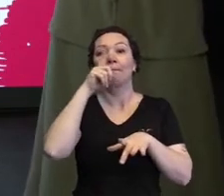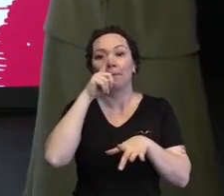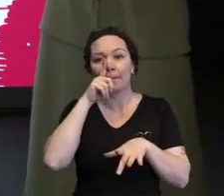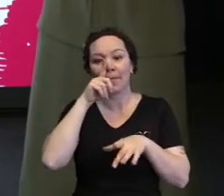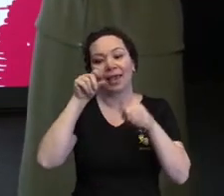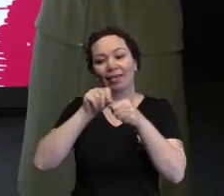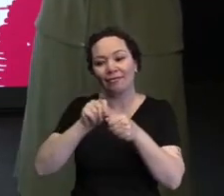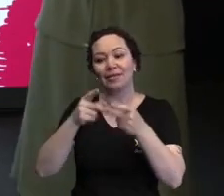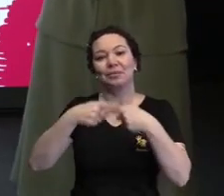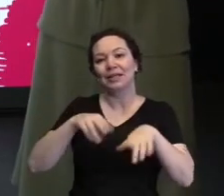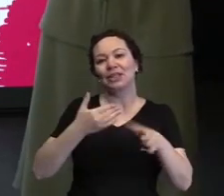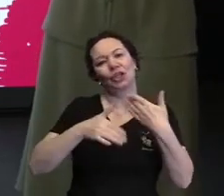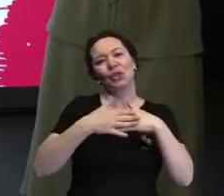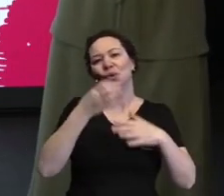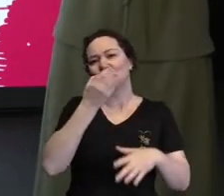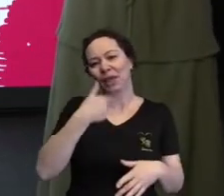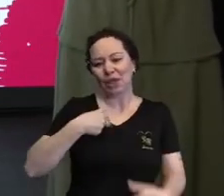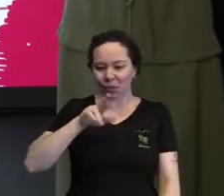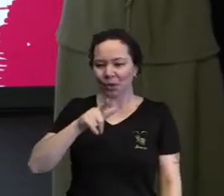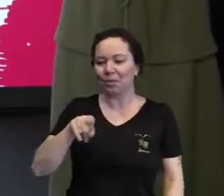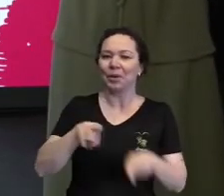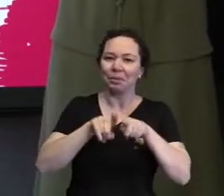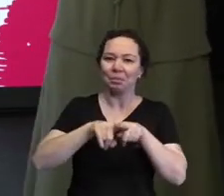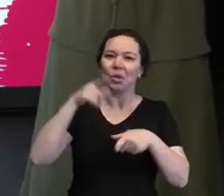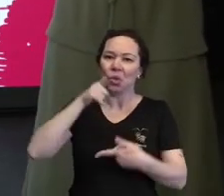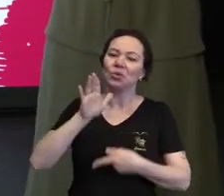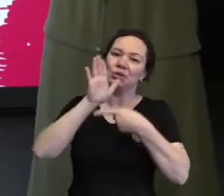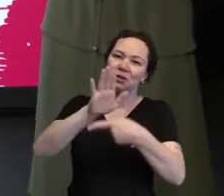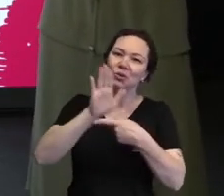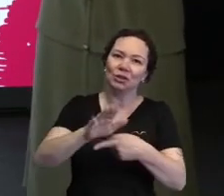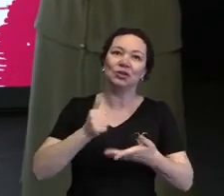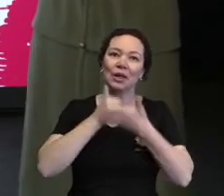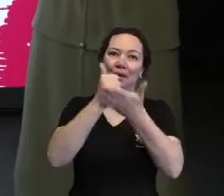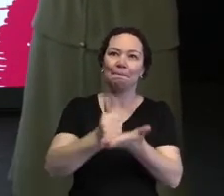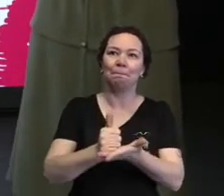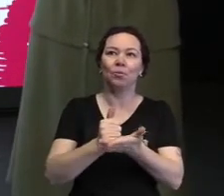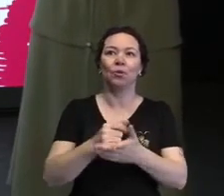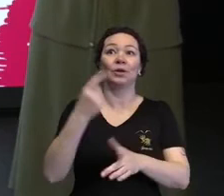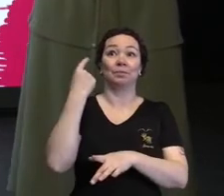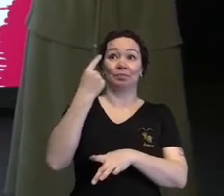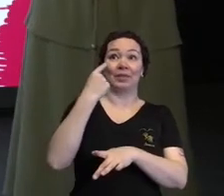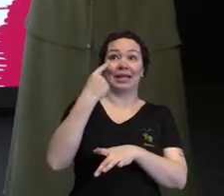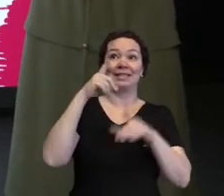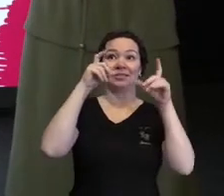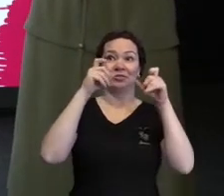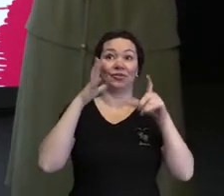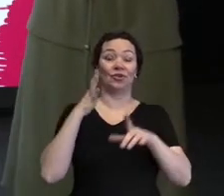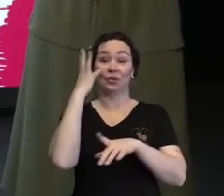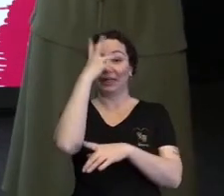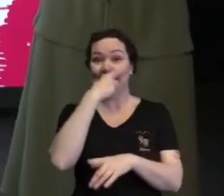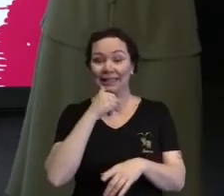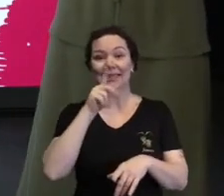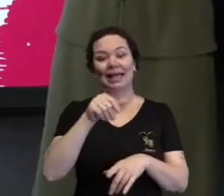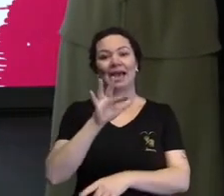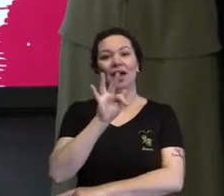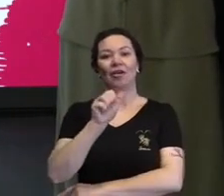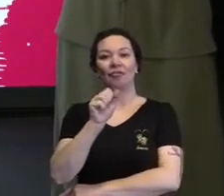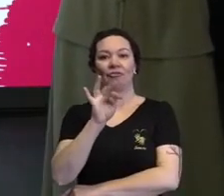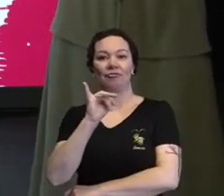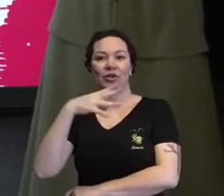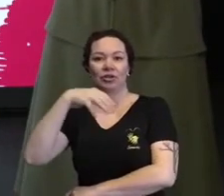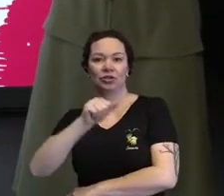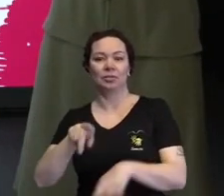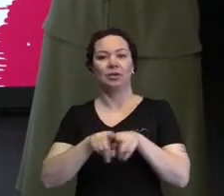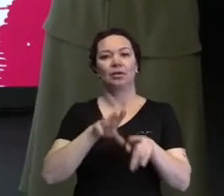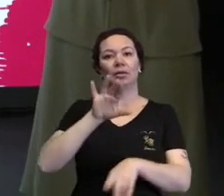mas que está tudo bem, que vai ser do jeito que a gente pode, da melhor forma. Essa imagem é muito linda, que é da Fátima e do Gerson. E esse